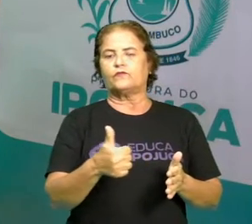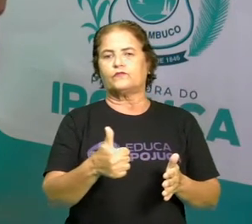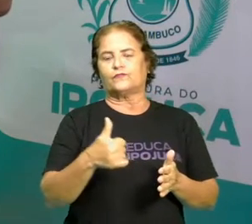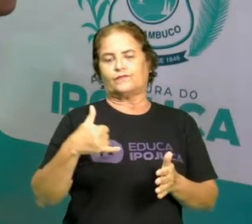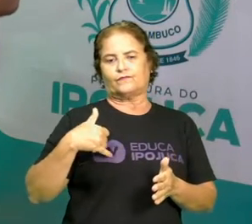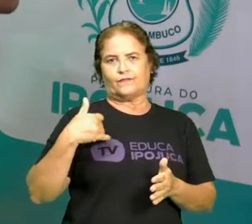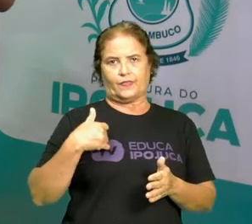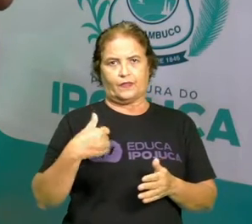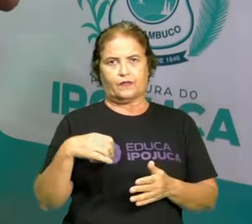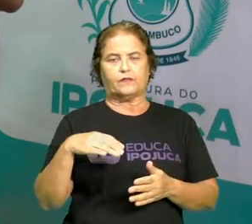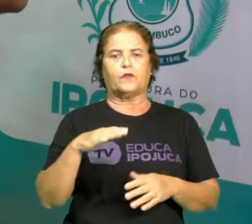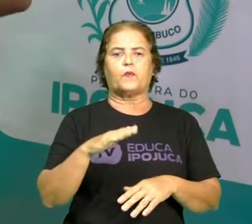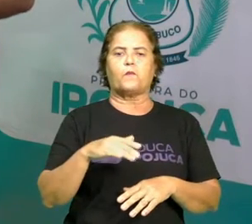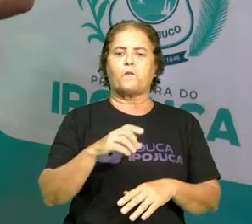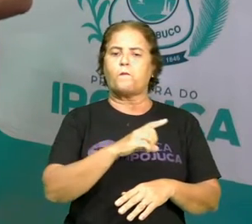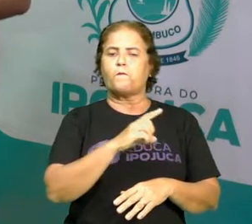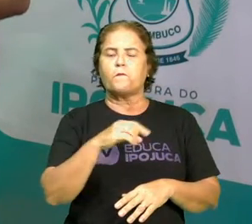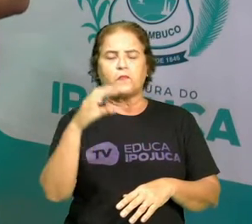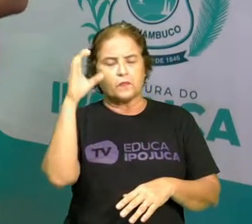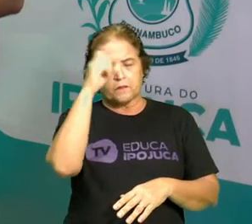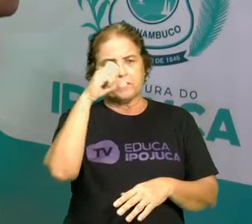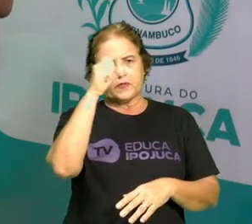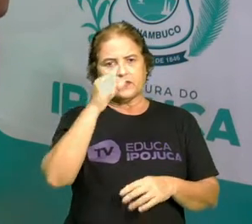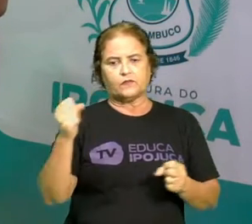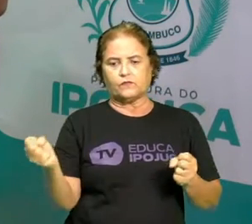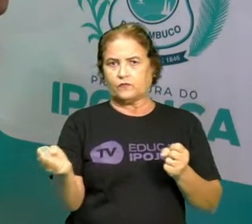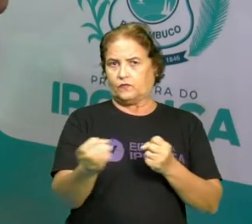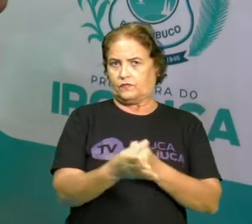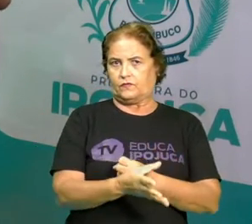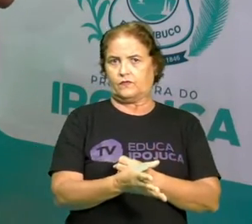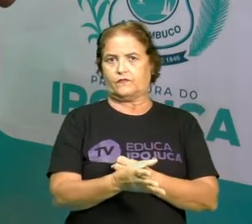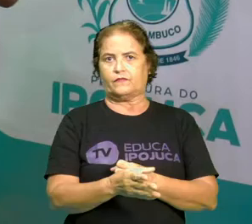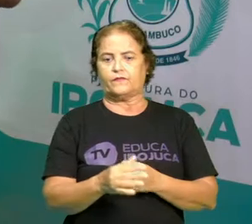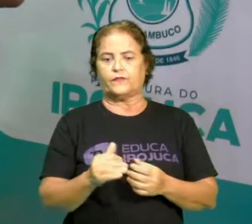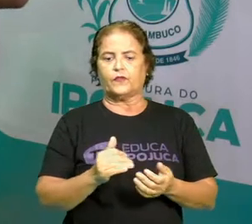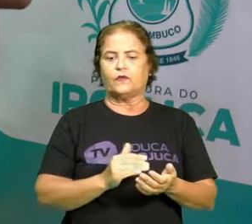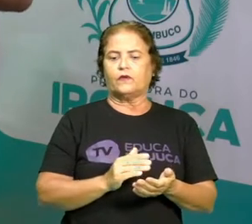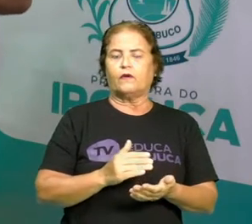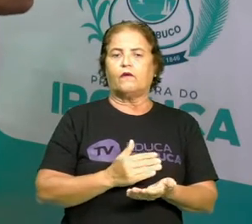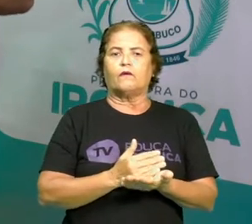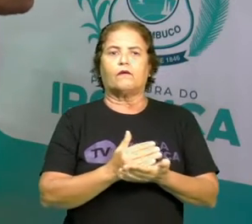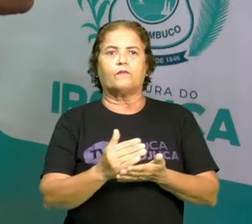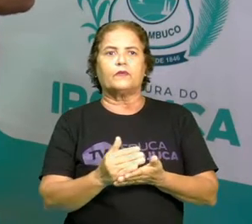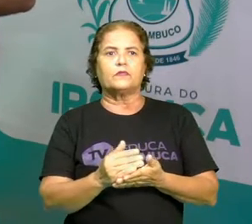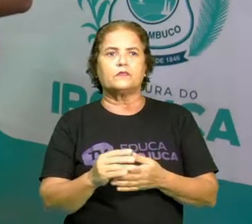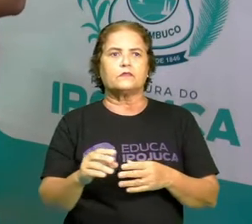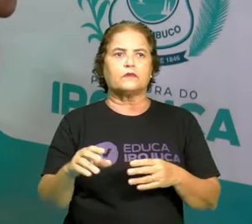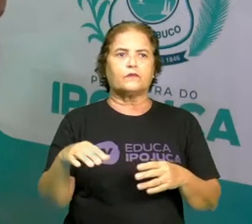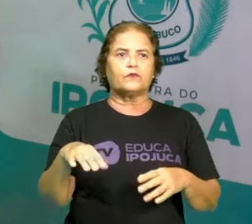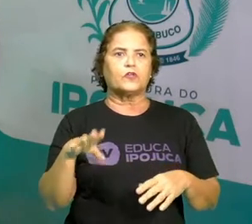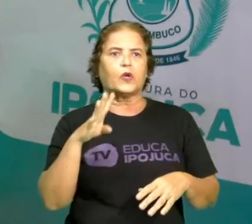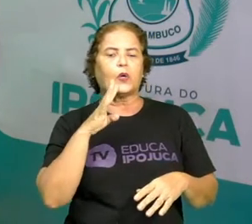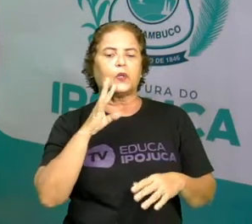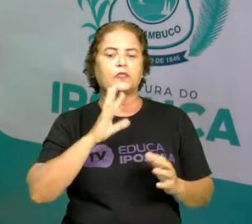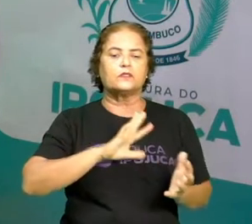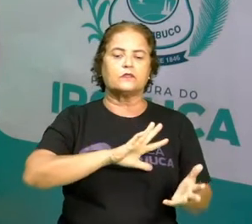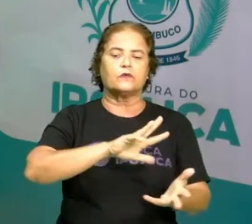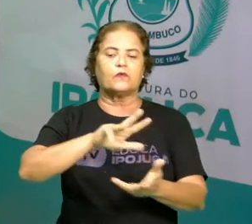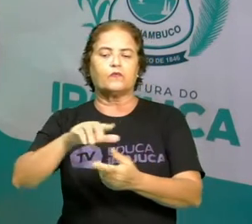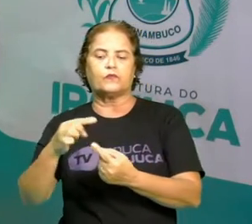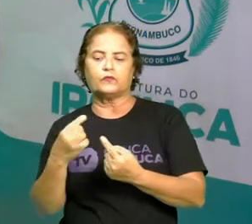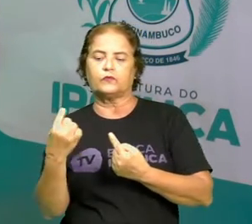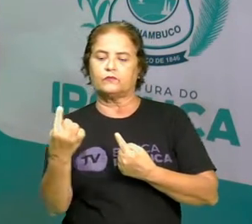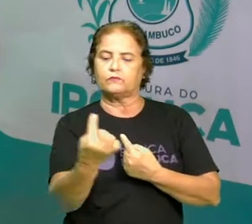de muita aprendizagem e novidades. Começamos a descobrir o mundo à nossa volta, a falar